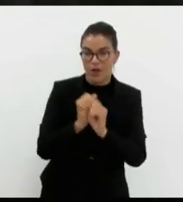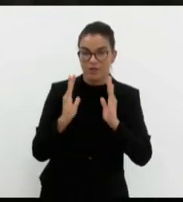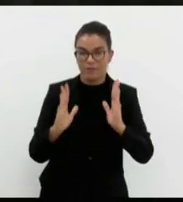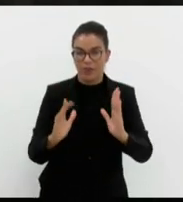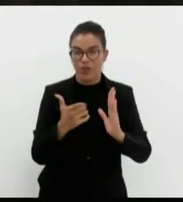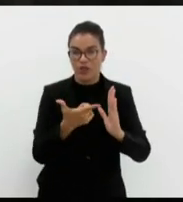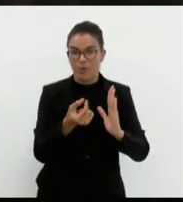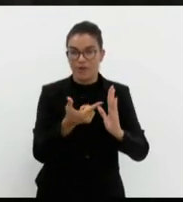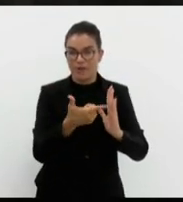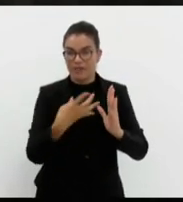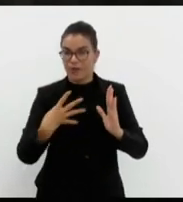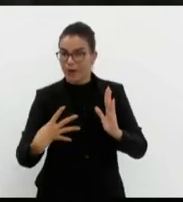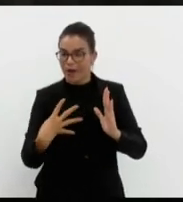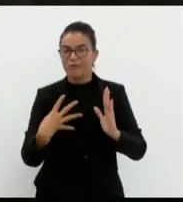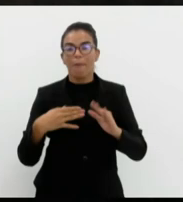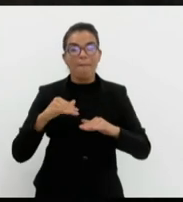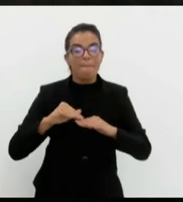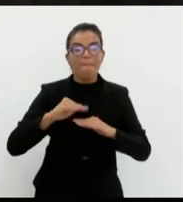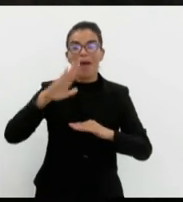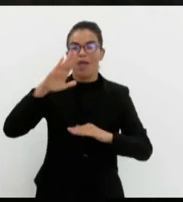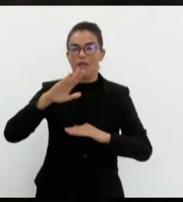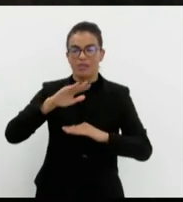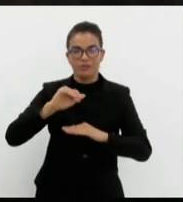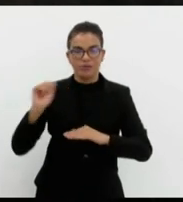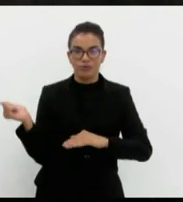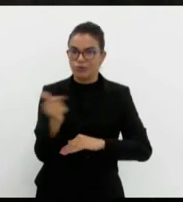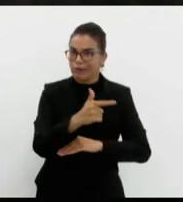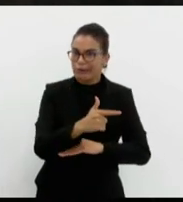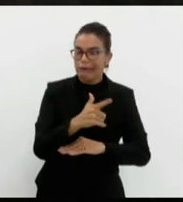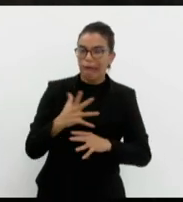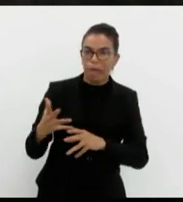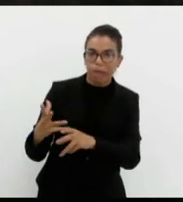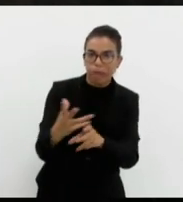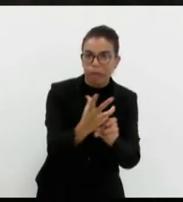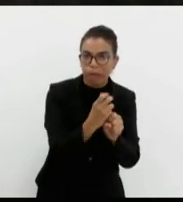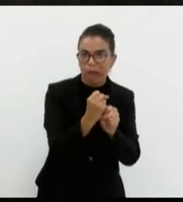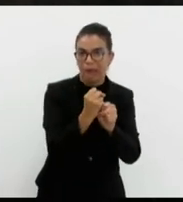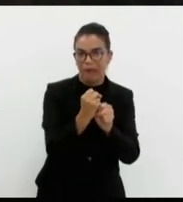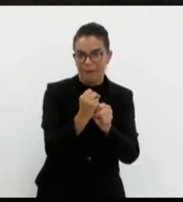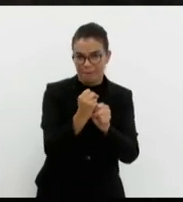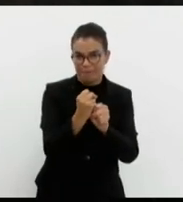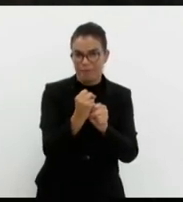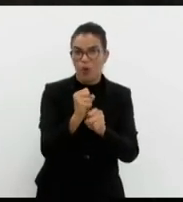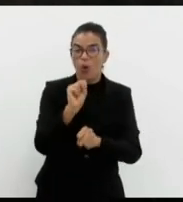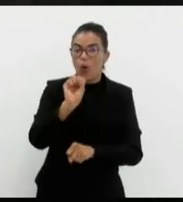maiores que as receitas em 8 bilhões e meio de reais.